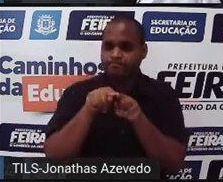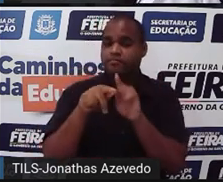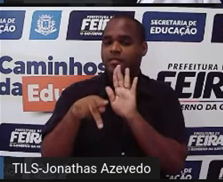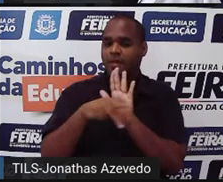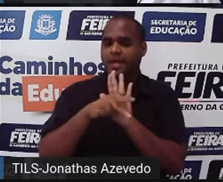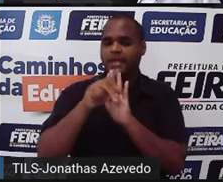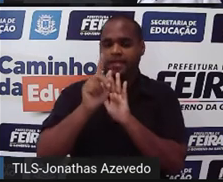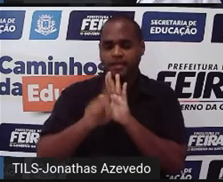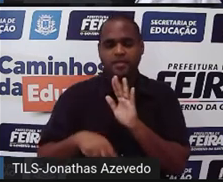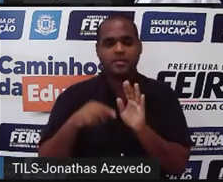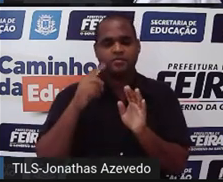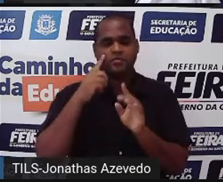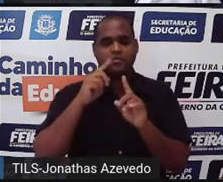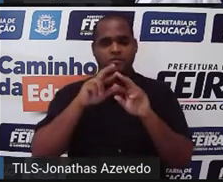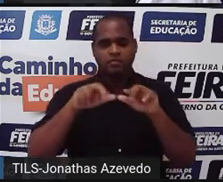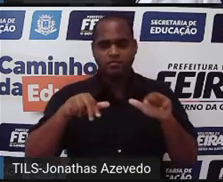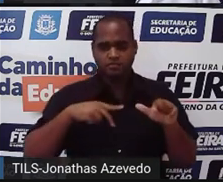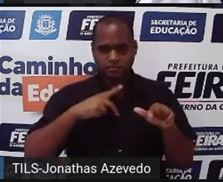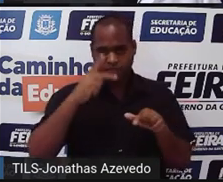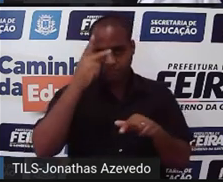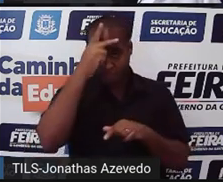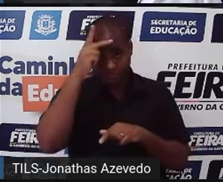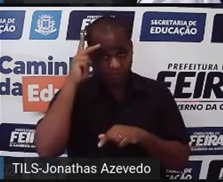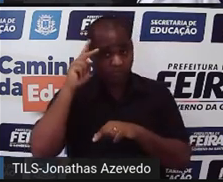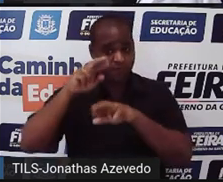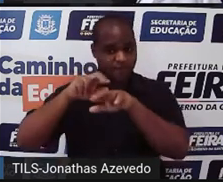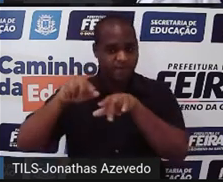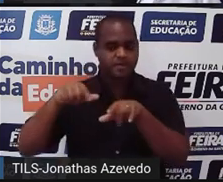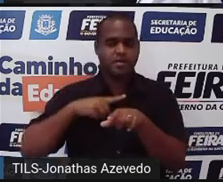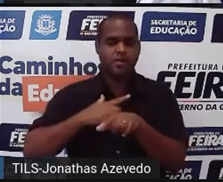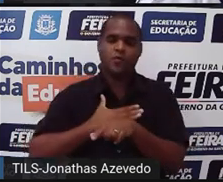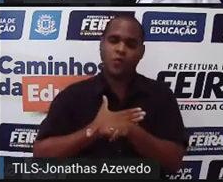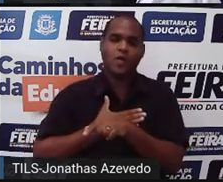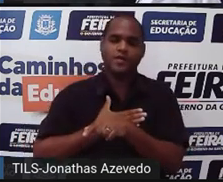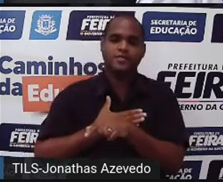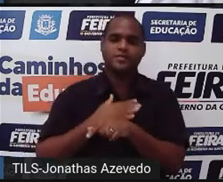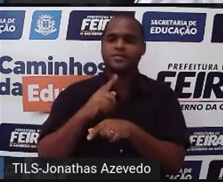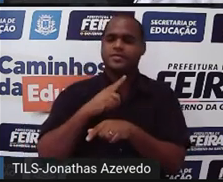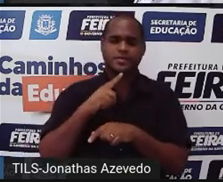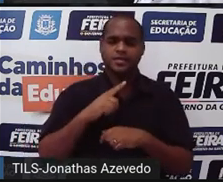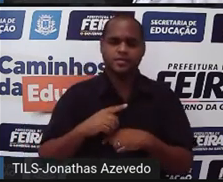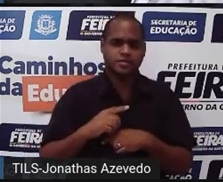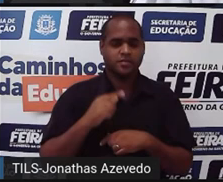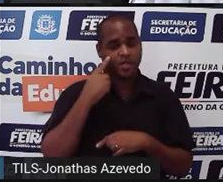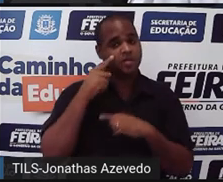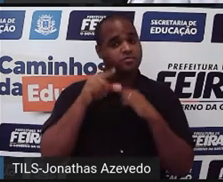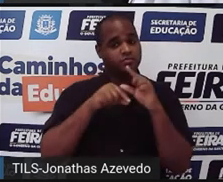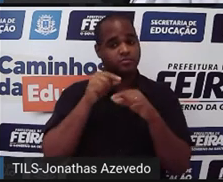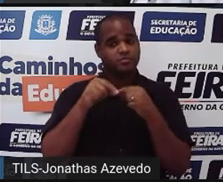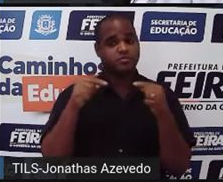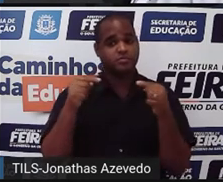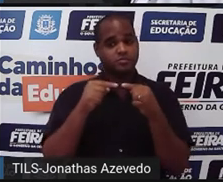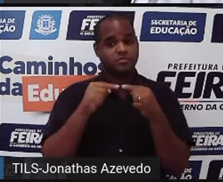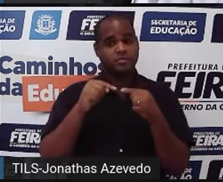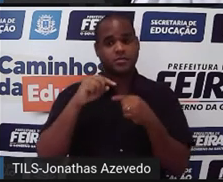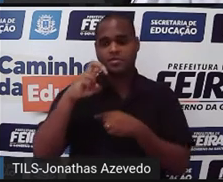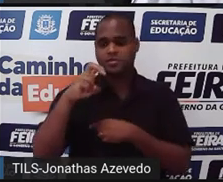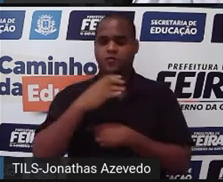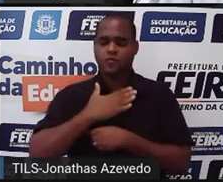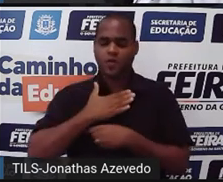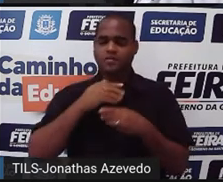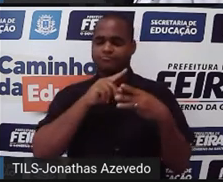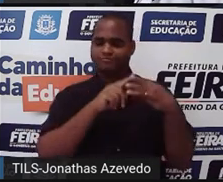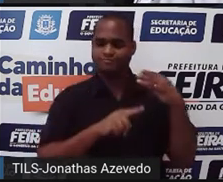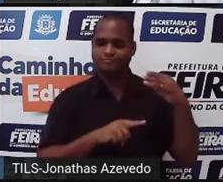da circunferência das pessoas que gostam de basquete. E aí a gente tem um detalhe, cinco gostam dos três.